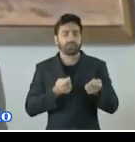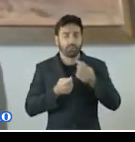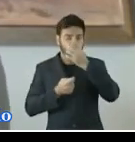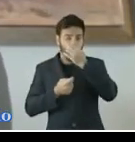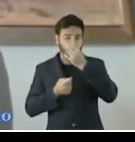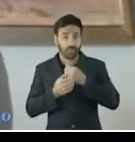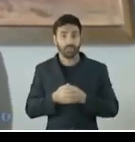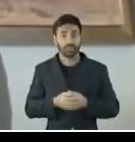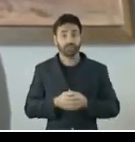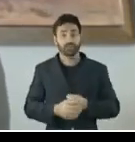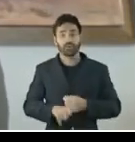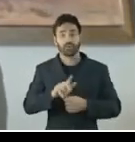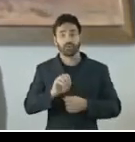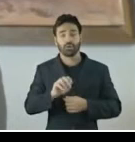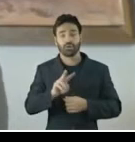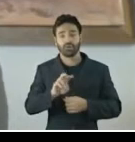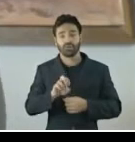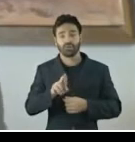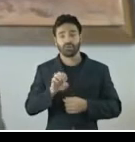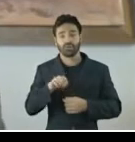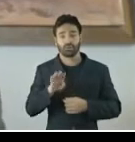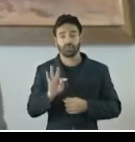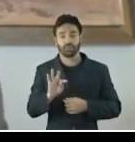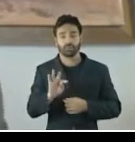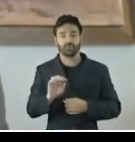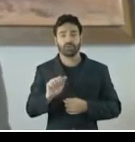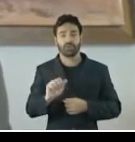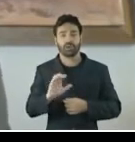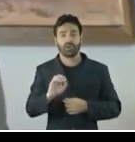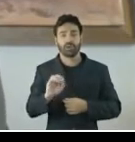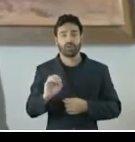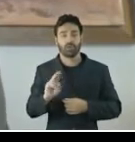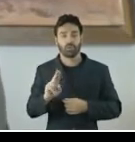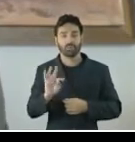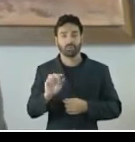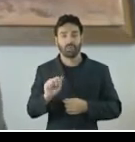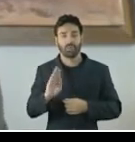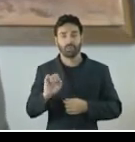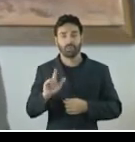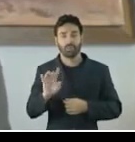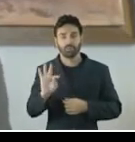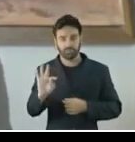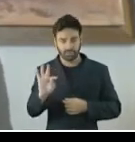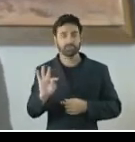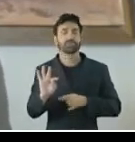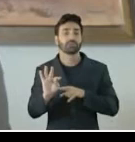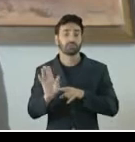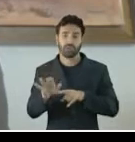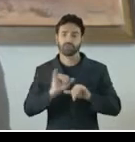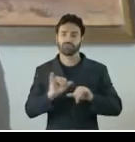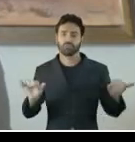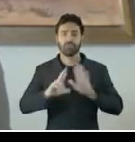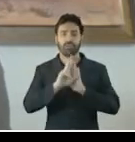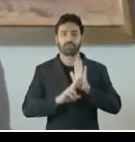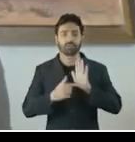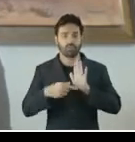Government Accountability Office, entidade de fiscalização superior dos Estados Unidos, divulgou o recente relatório de auditoria